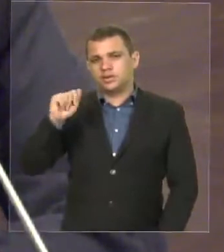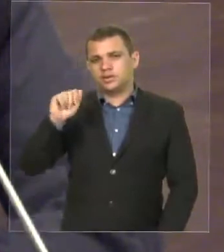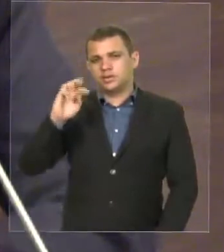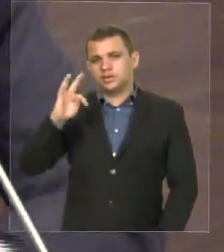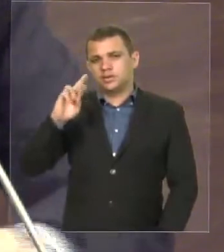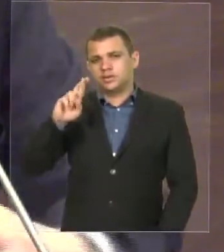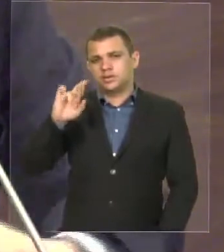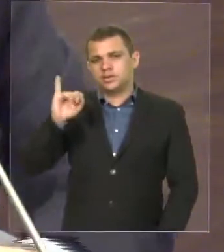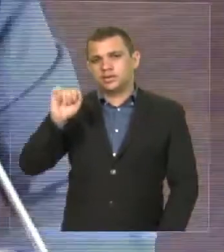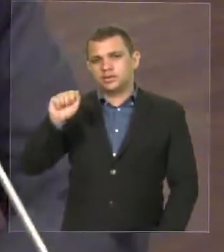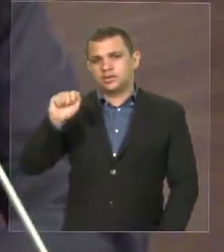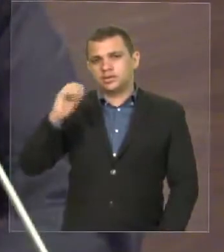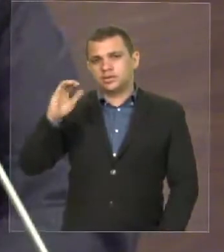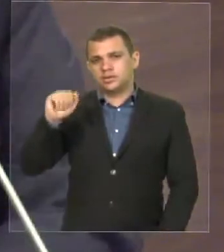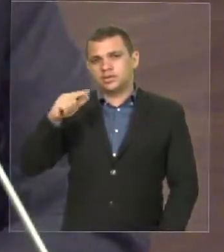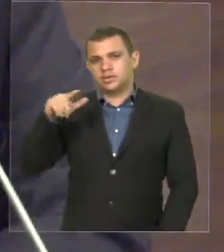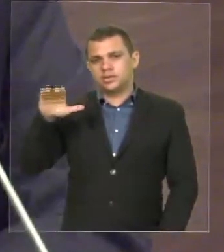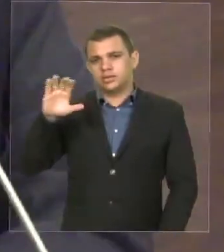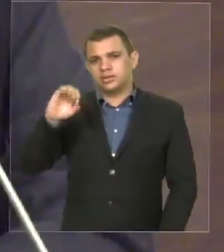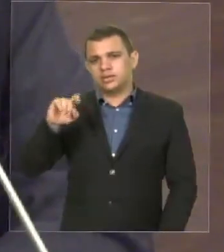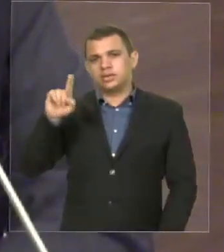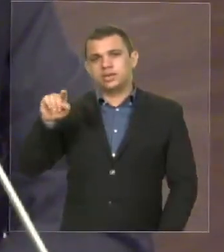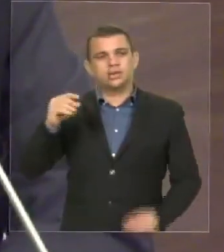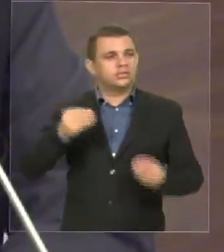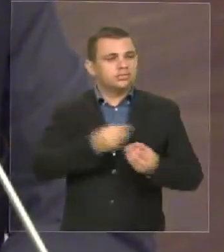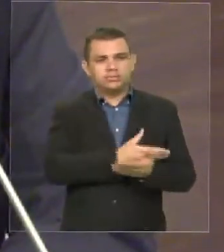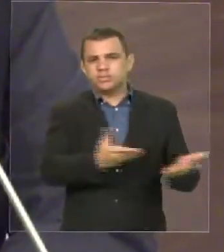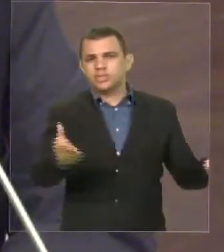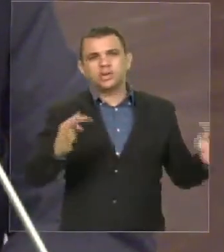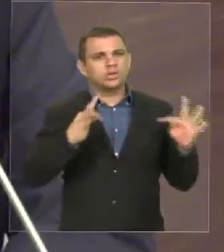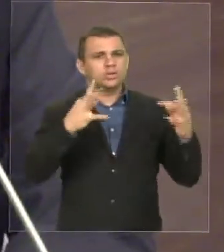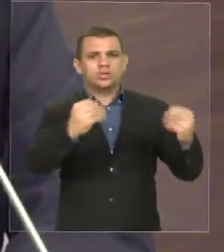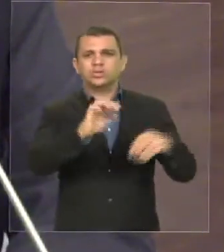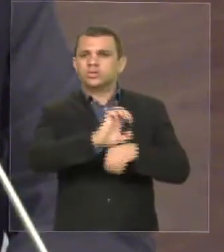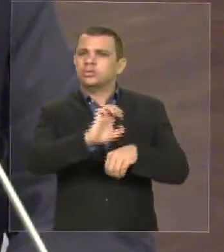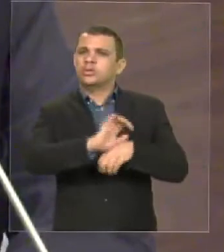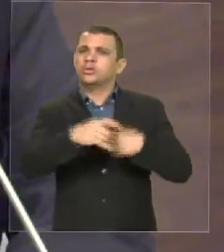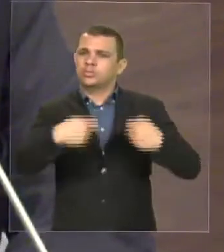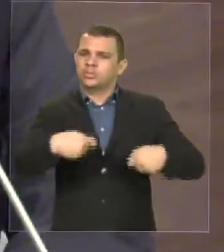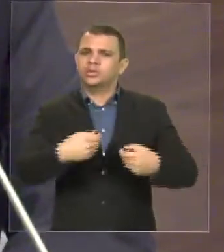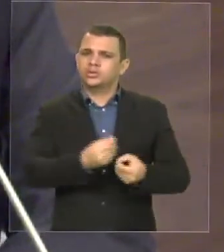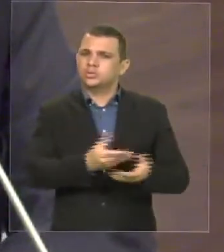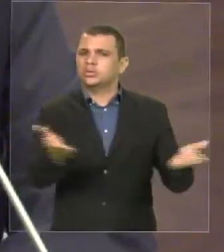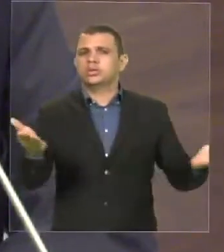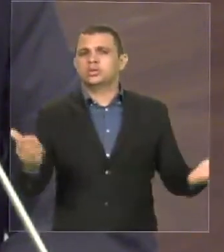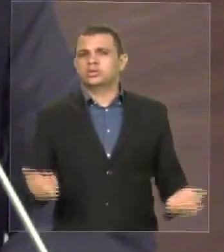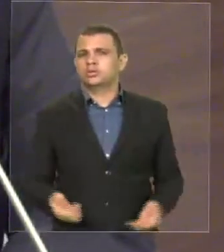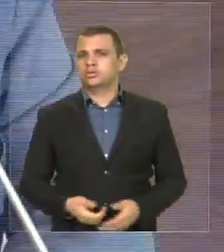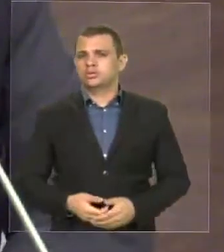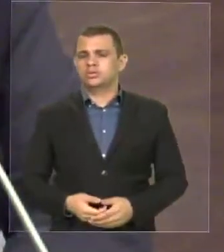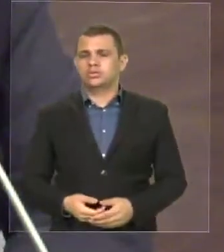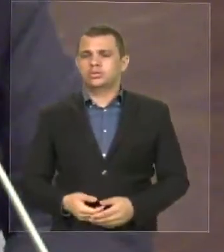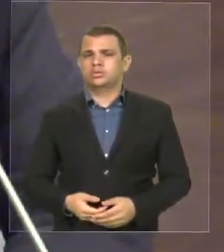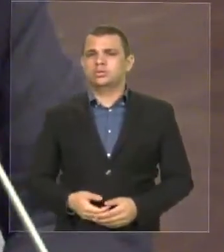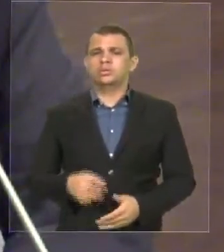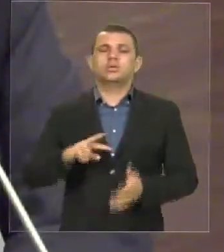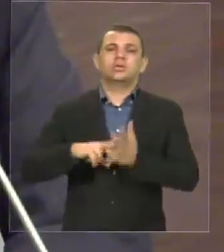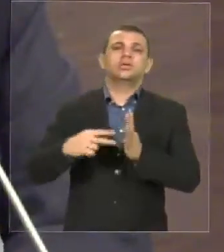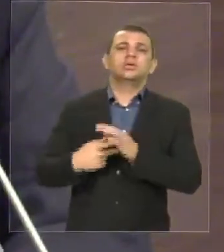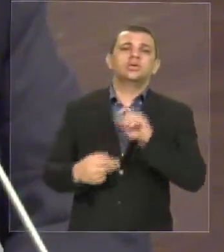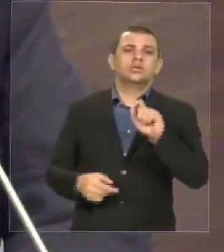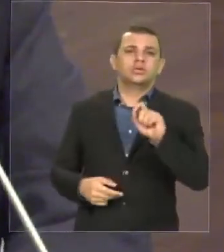de uma maneira global, ela é para todos os estados. não significa dizer que o